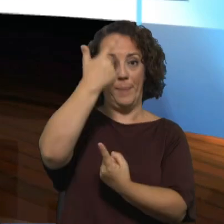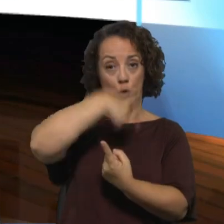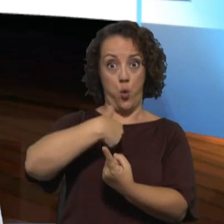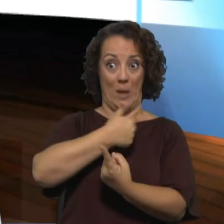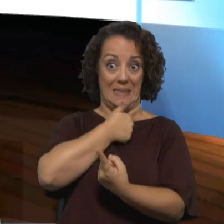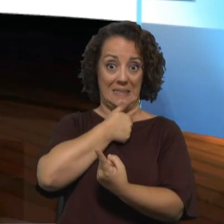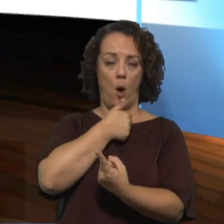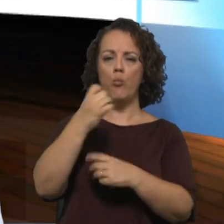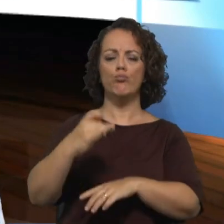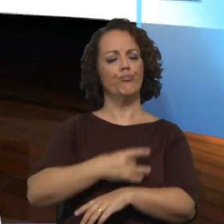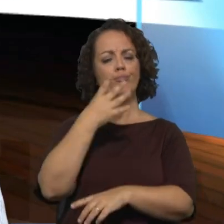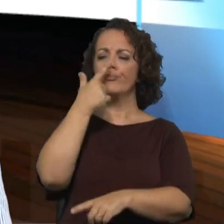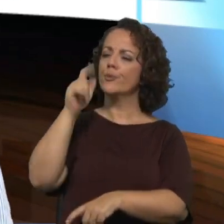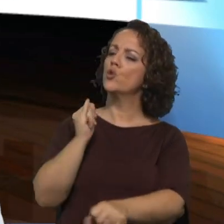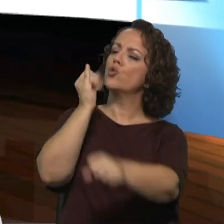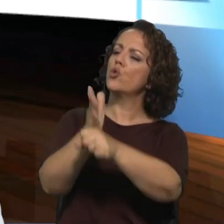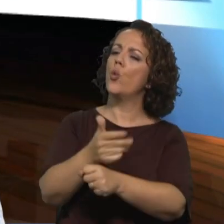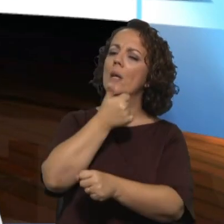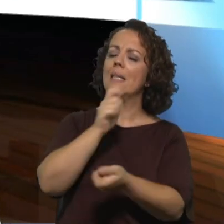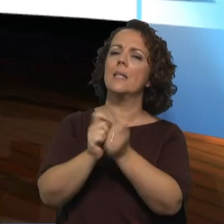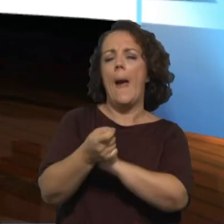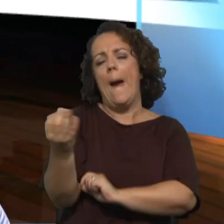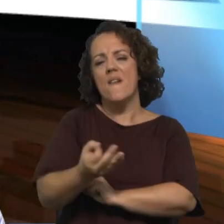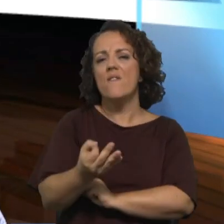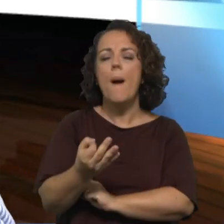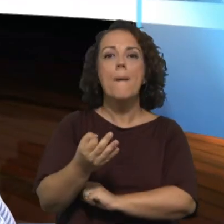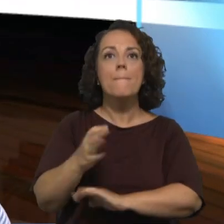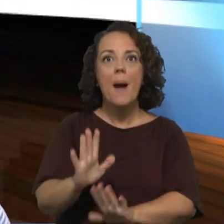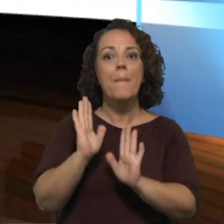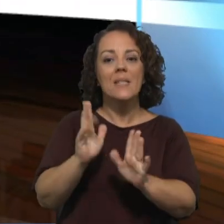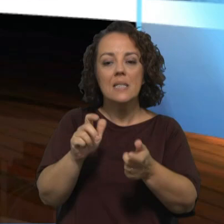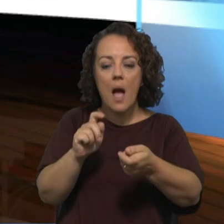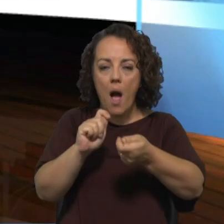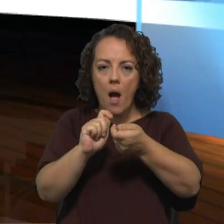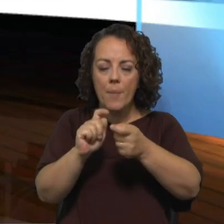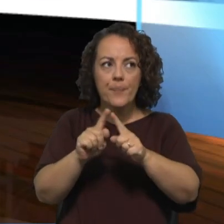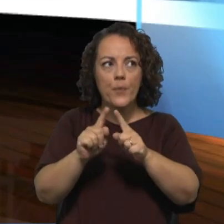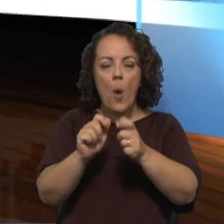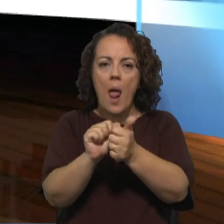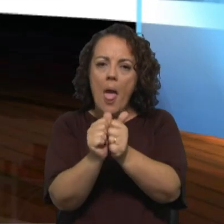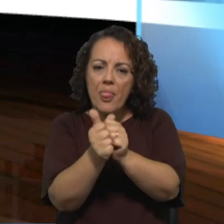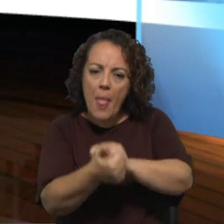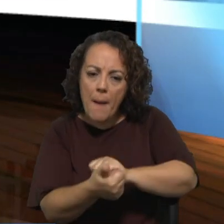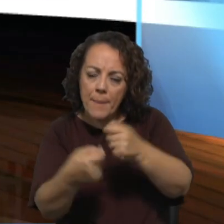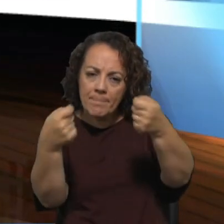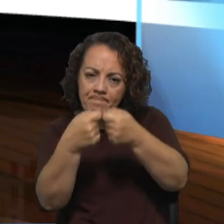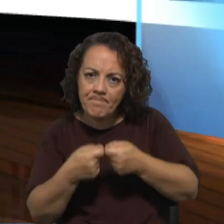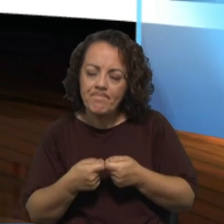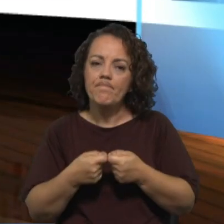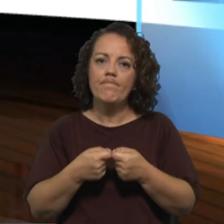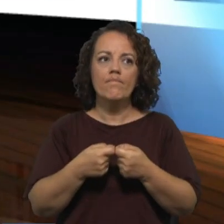mudando a pessoa que toma a decisão tudo o resto muda e portanto há um ajuste há uma nova maneira de viver em igreja